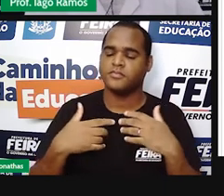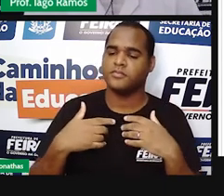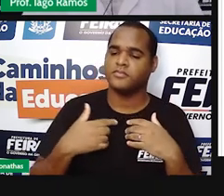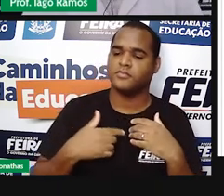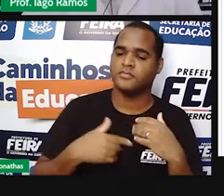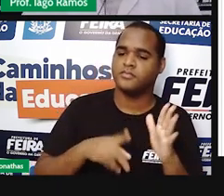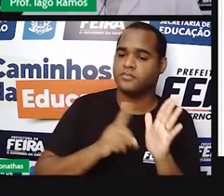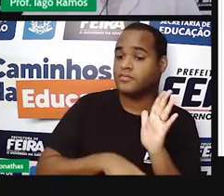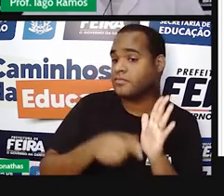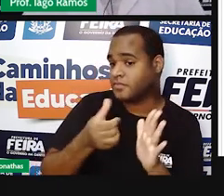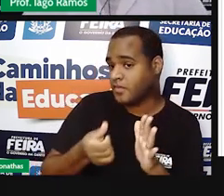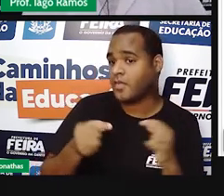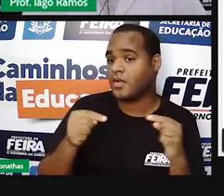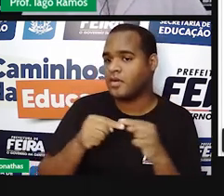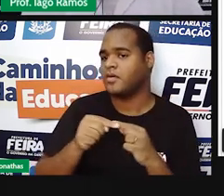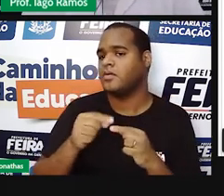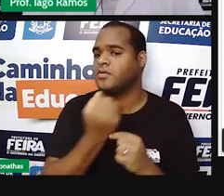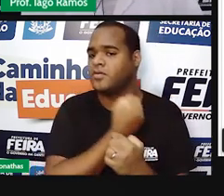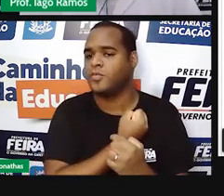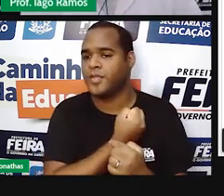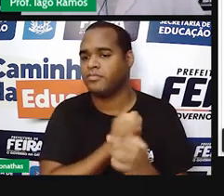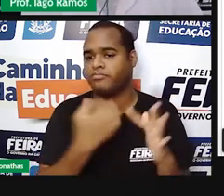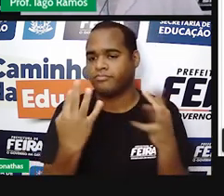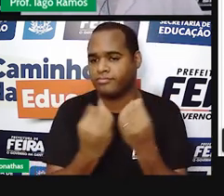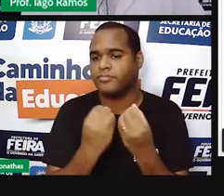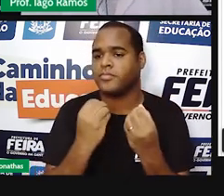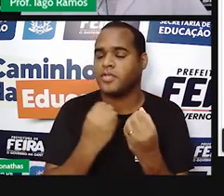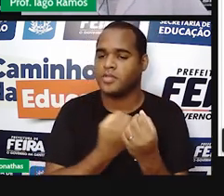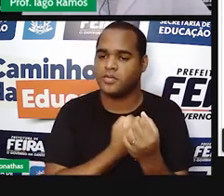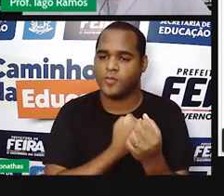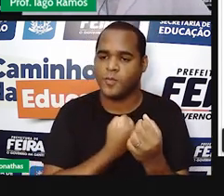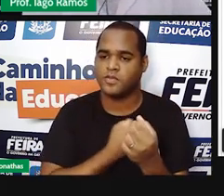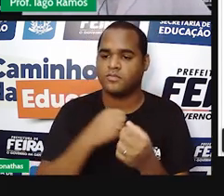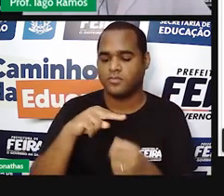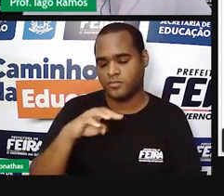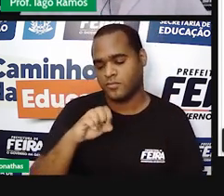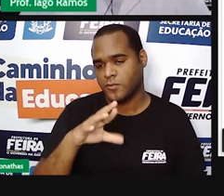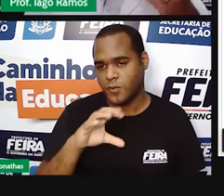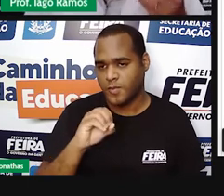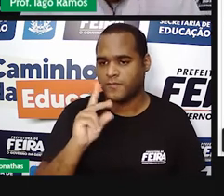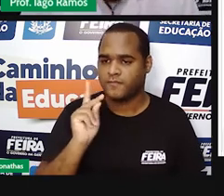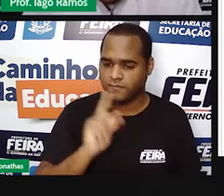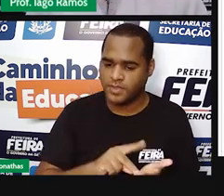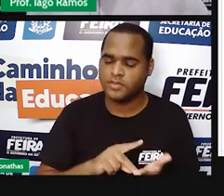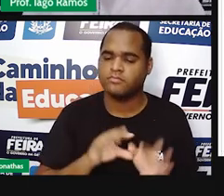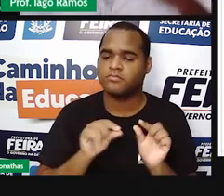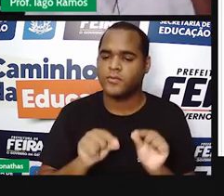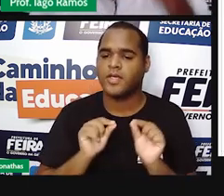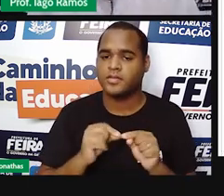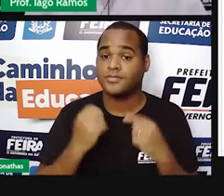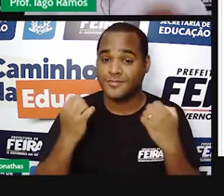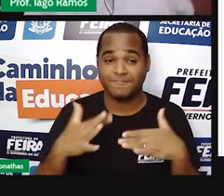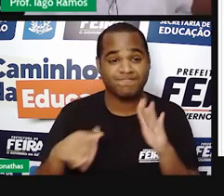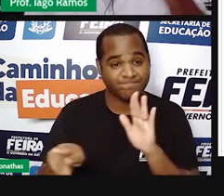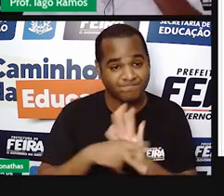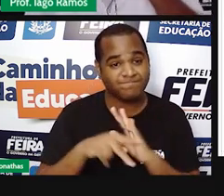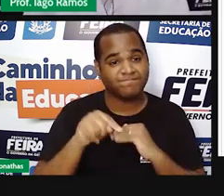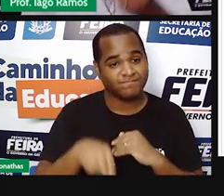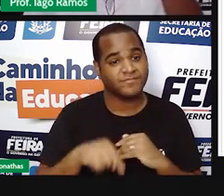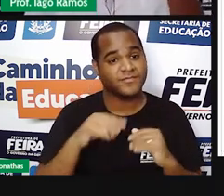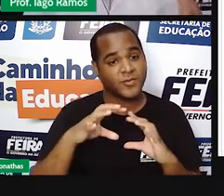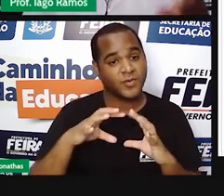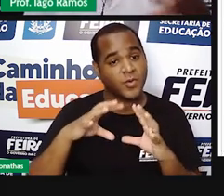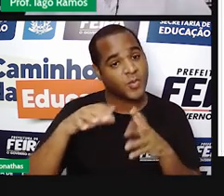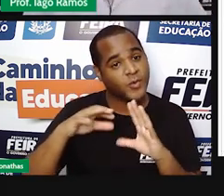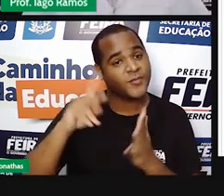que é um número inteiro, ele é um número real, né? E esse número real faz parte do mundo